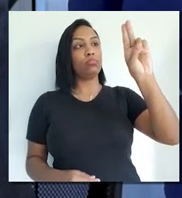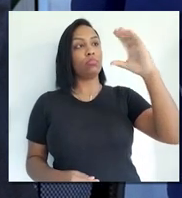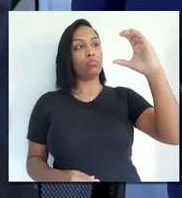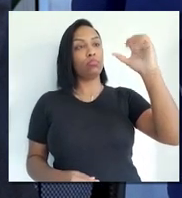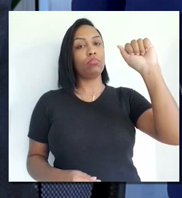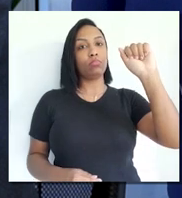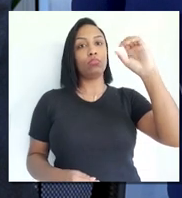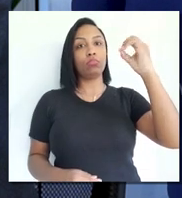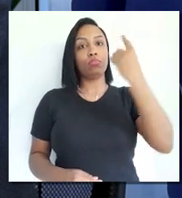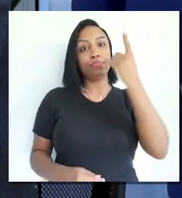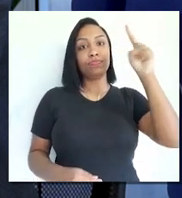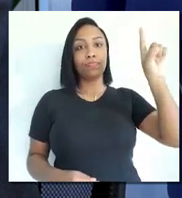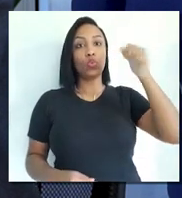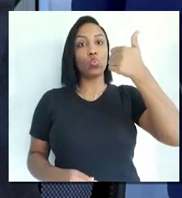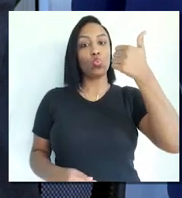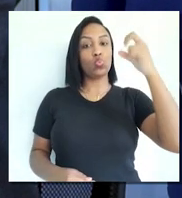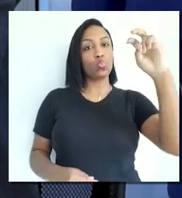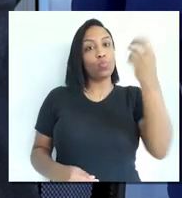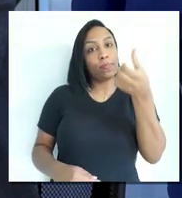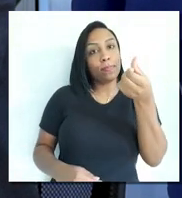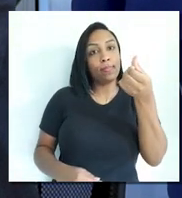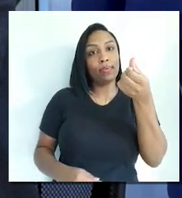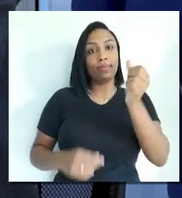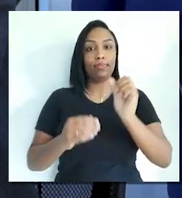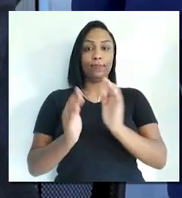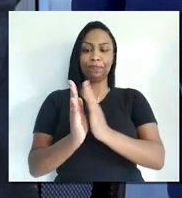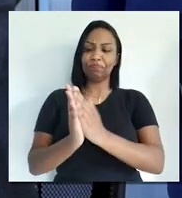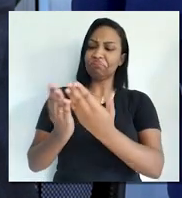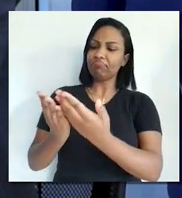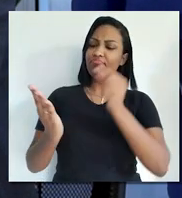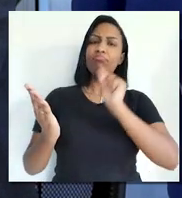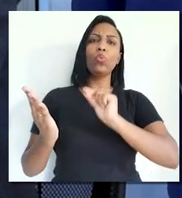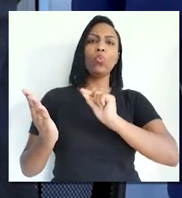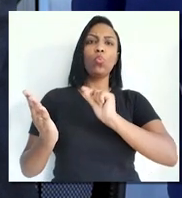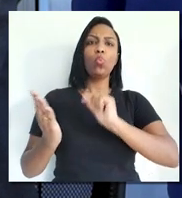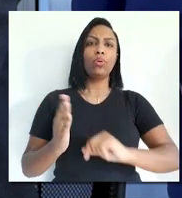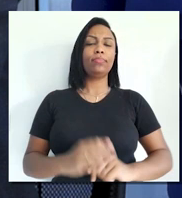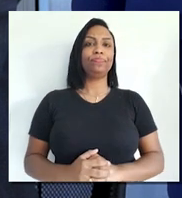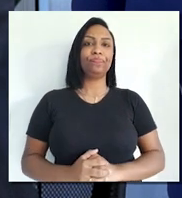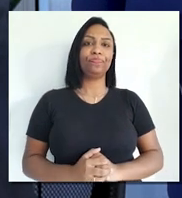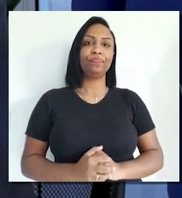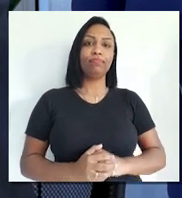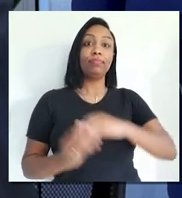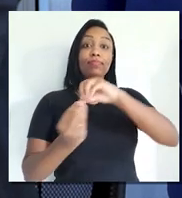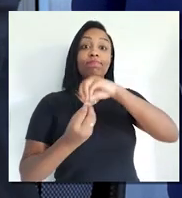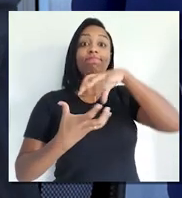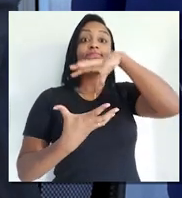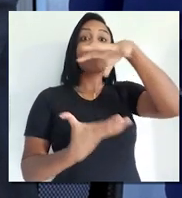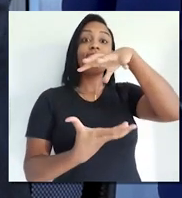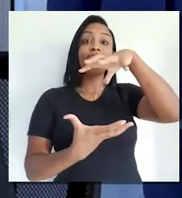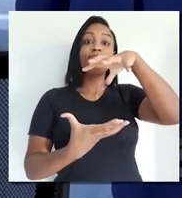é muito avançada nesse sentido. E ela impôs, assim, um bom sentido, ela criou uma...